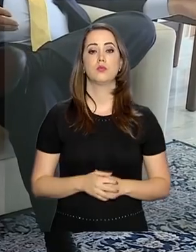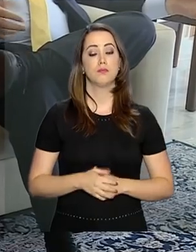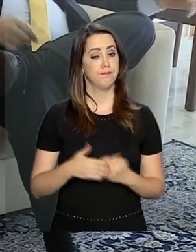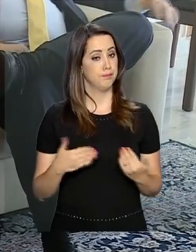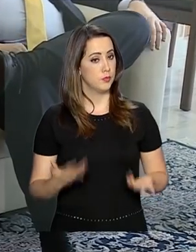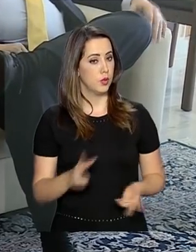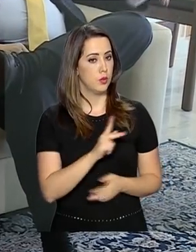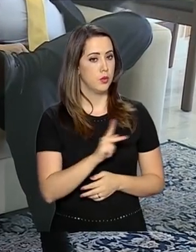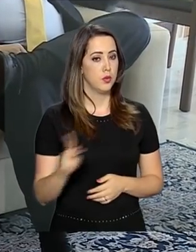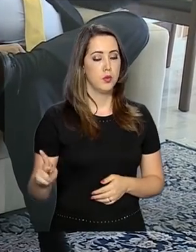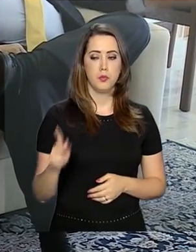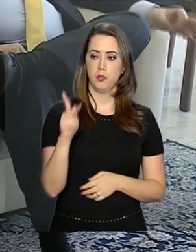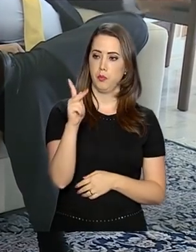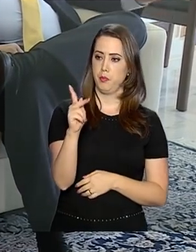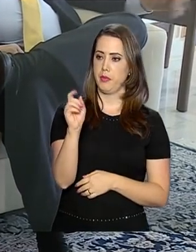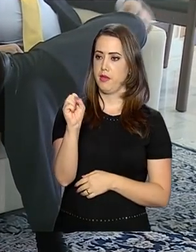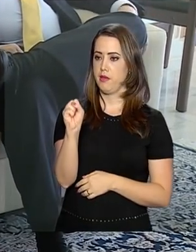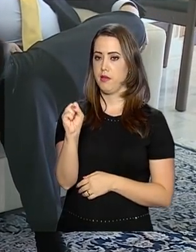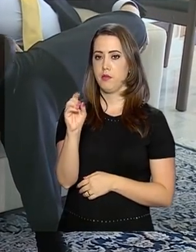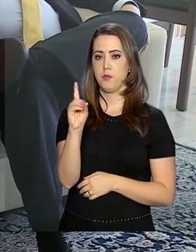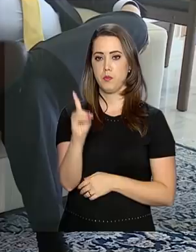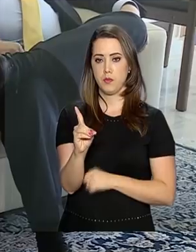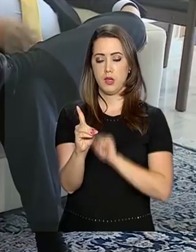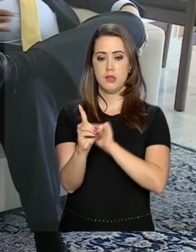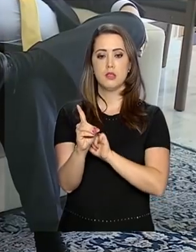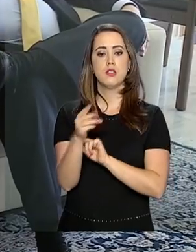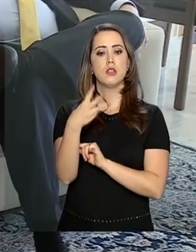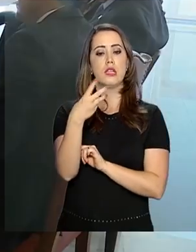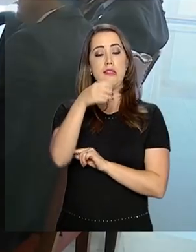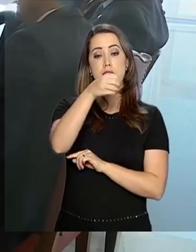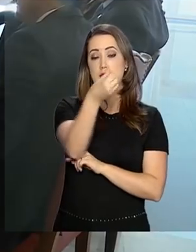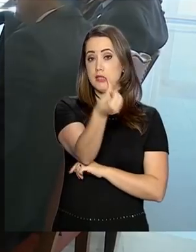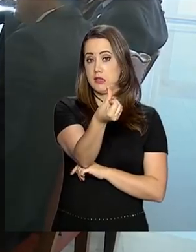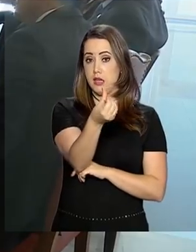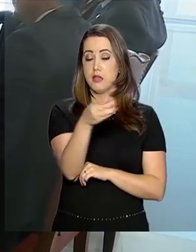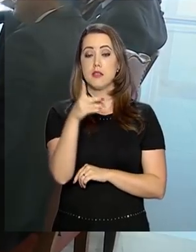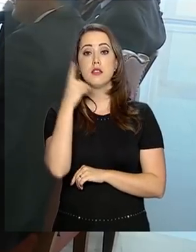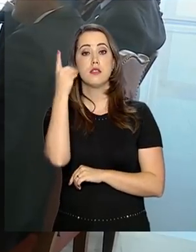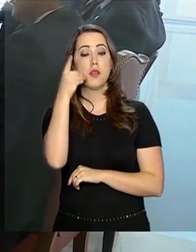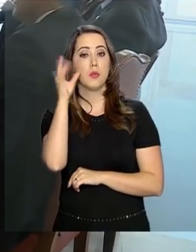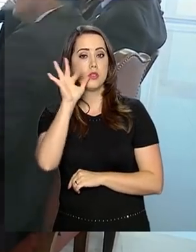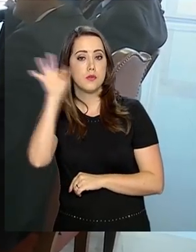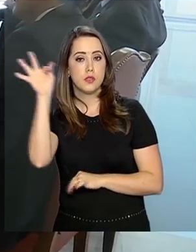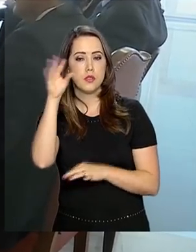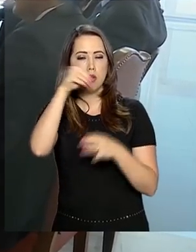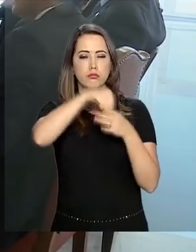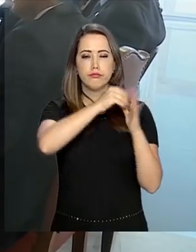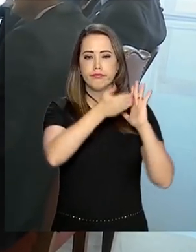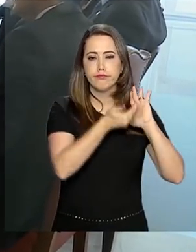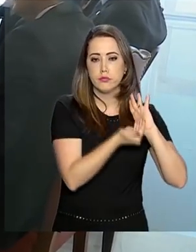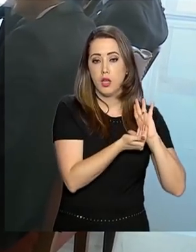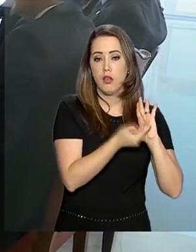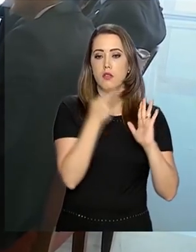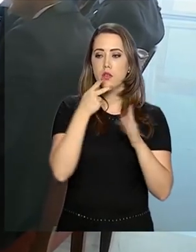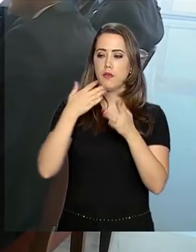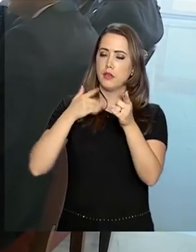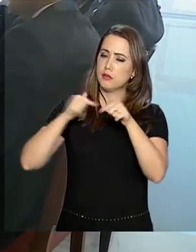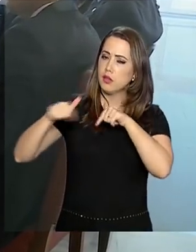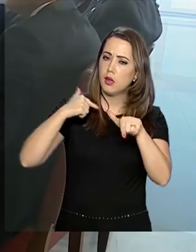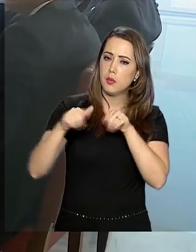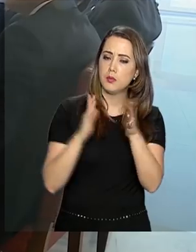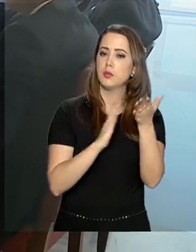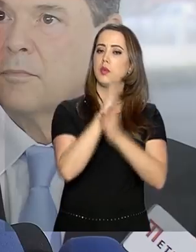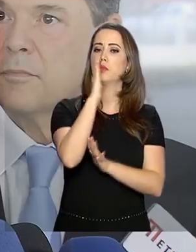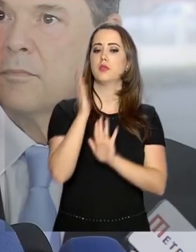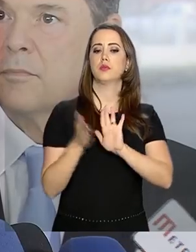O presidente do PSD, partido com 36 deputados na Câmara, afirmou que vai trabalhar pela aprovação da